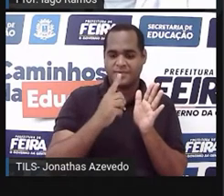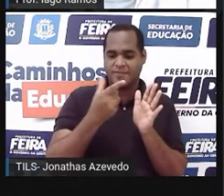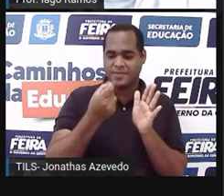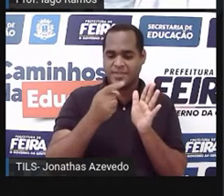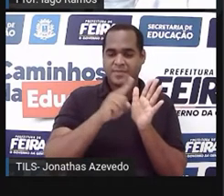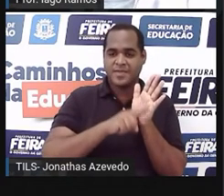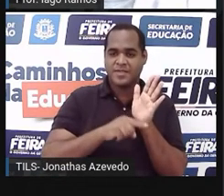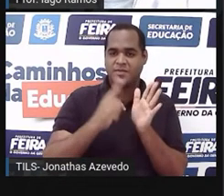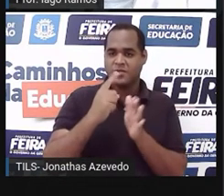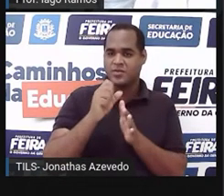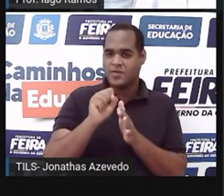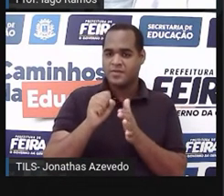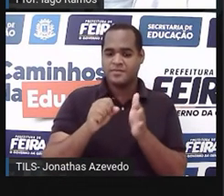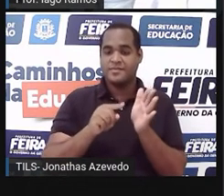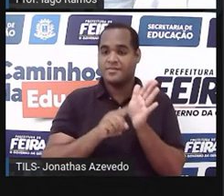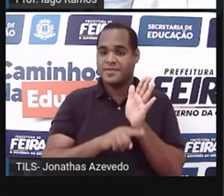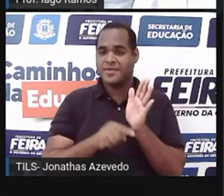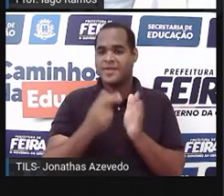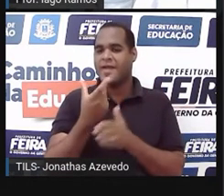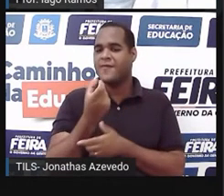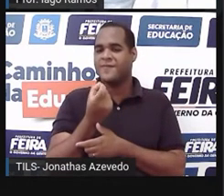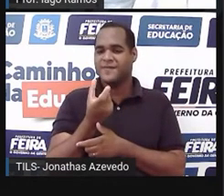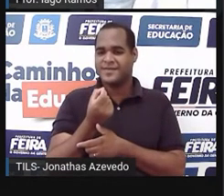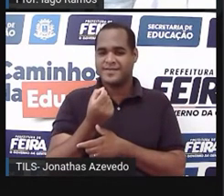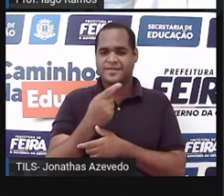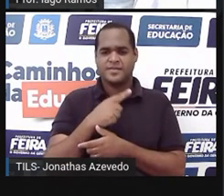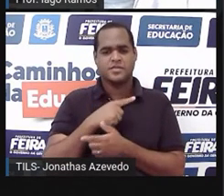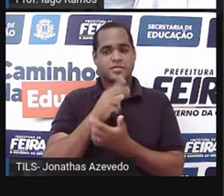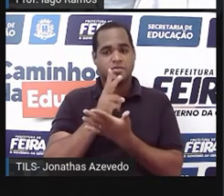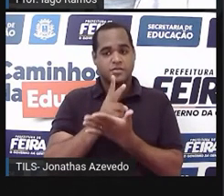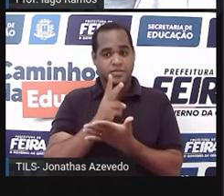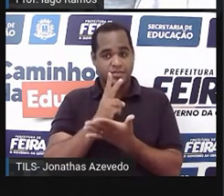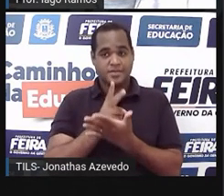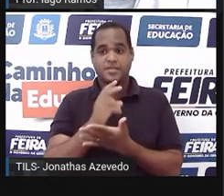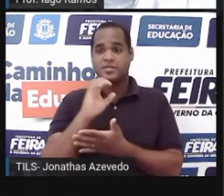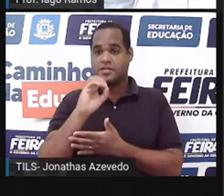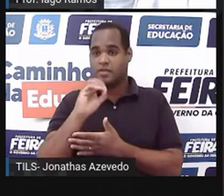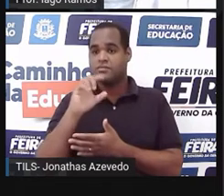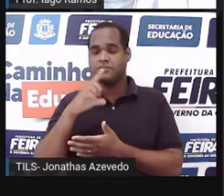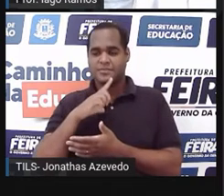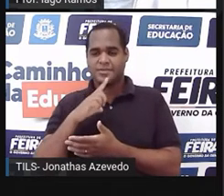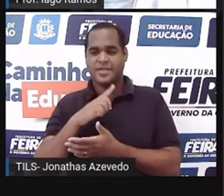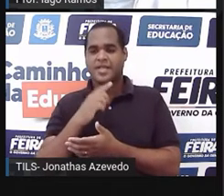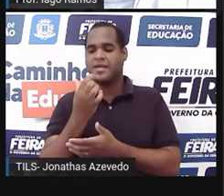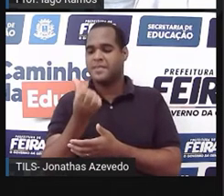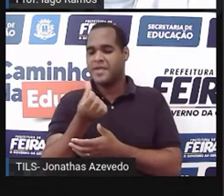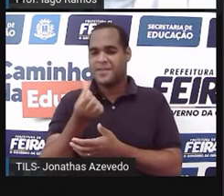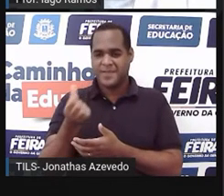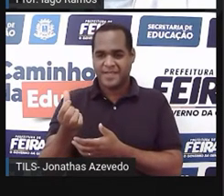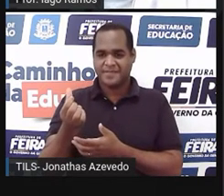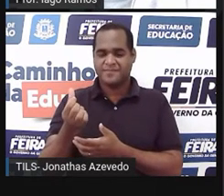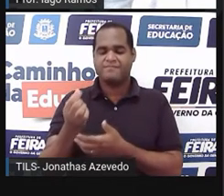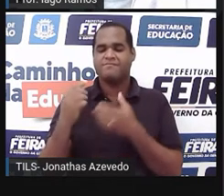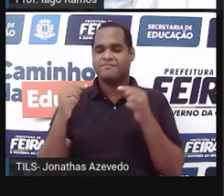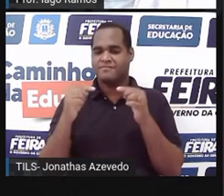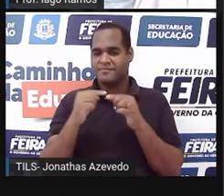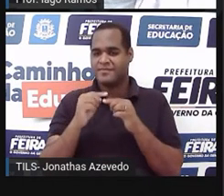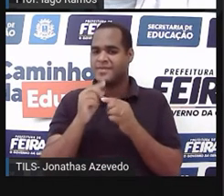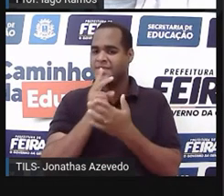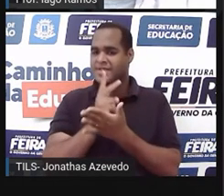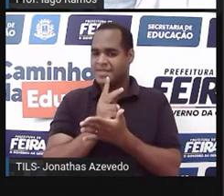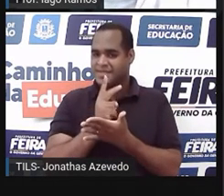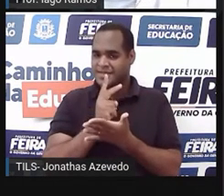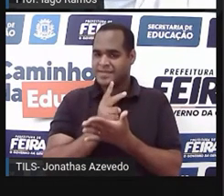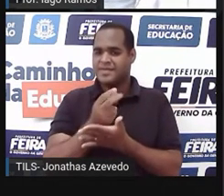aí agora vai acontecer uma coisa interessante, a gente sempre vai ficar colocando zero nesse dois que aparece no resto e vai sempre dando